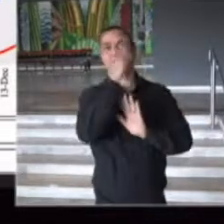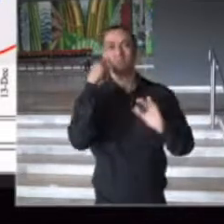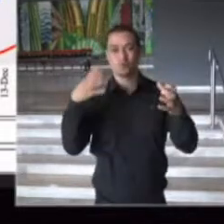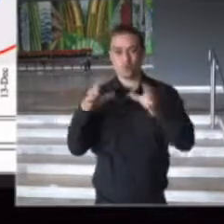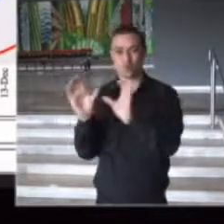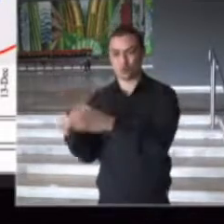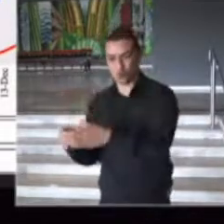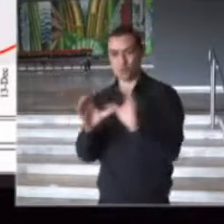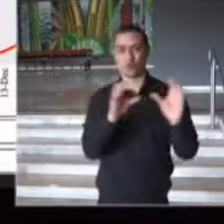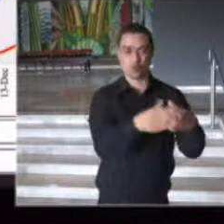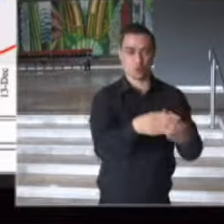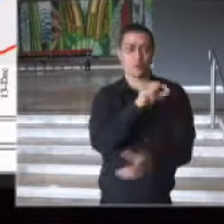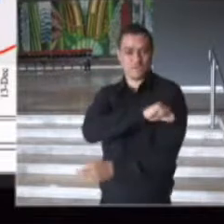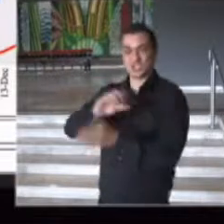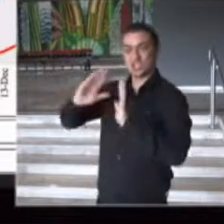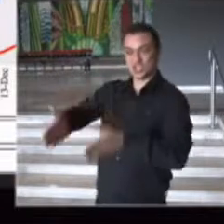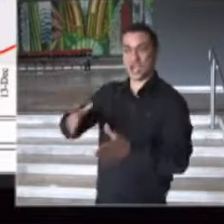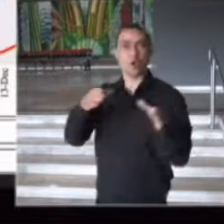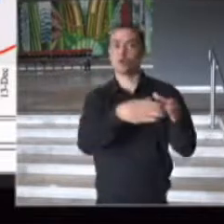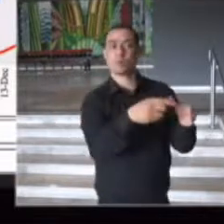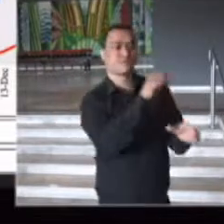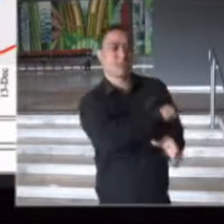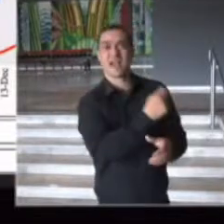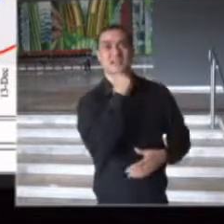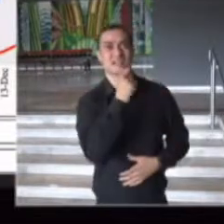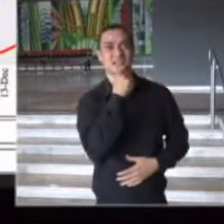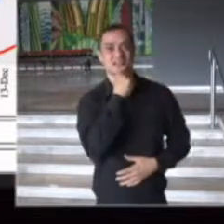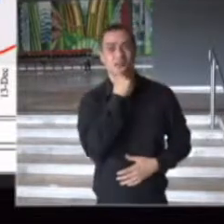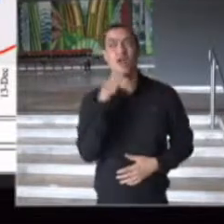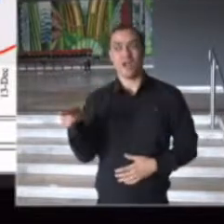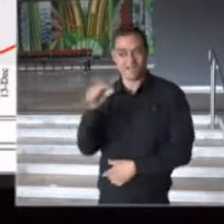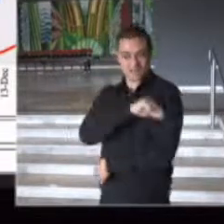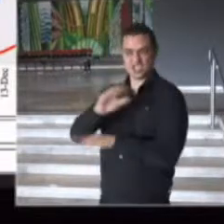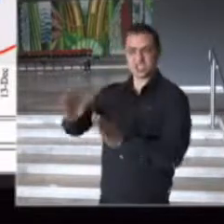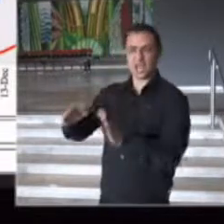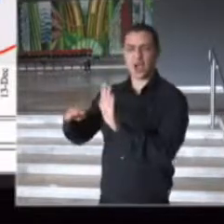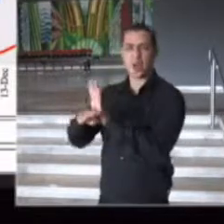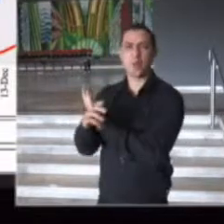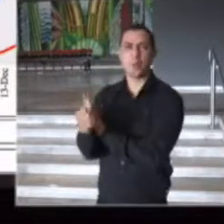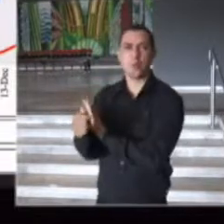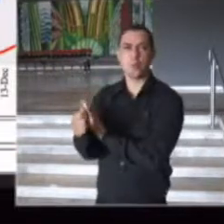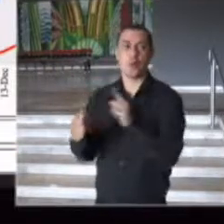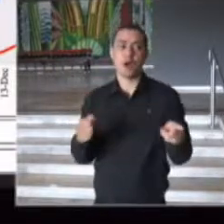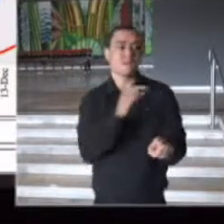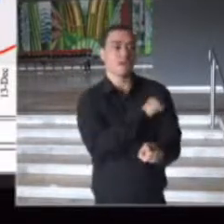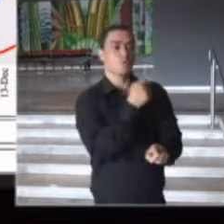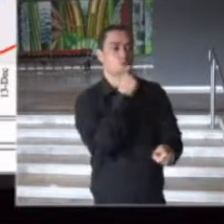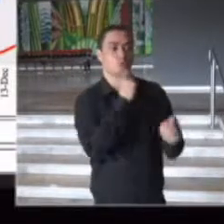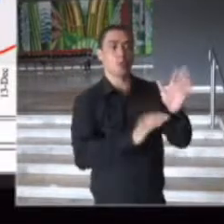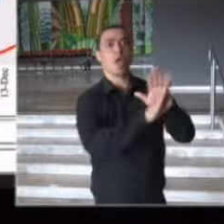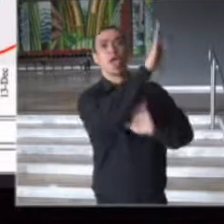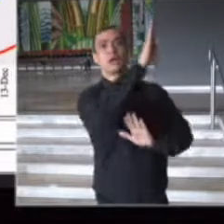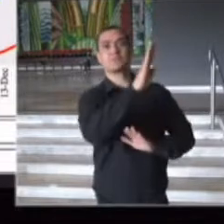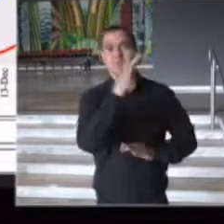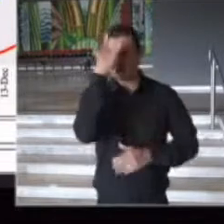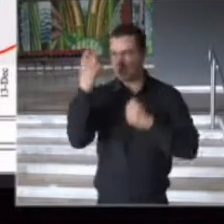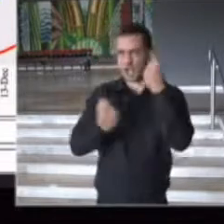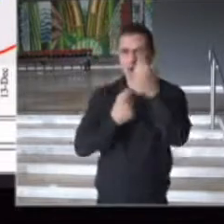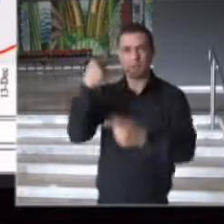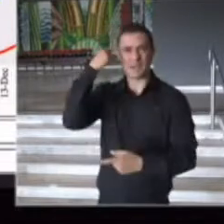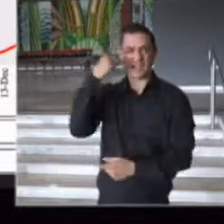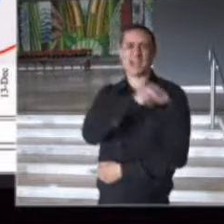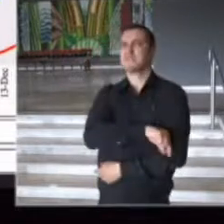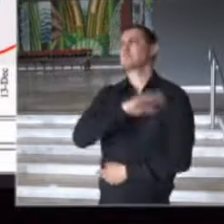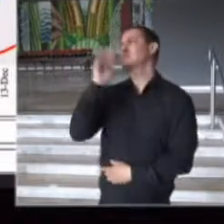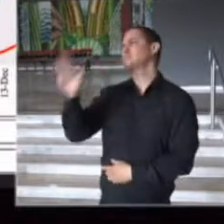vacinados e não vacinados. Muita gente diz que não adianta vacinar porque transmite. A gente